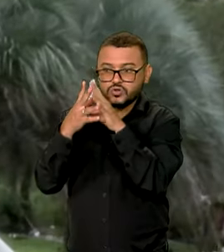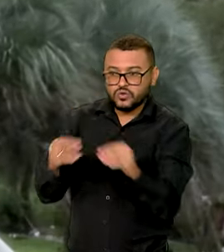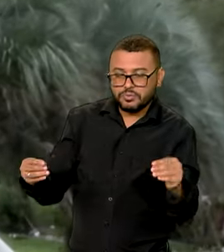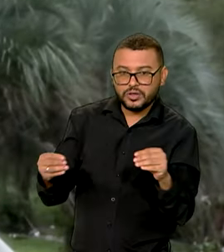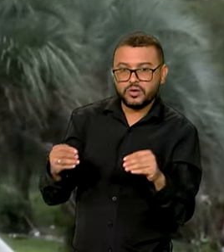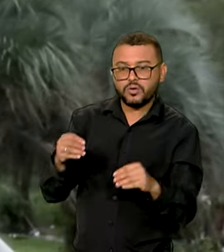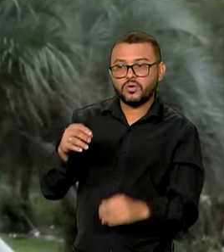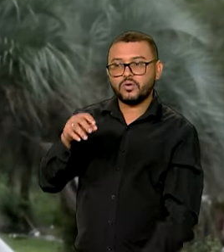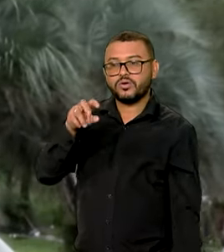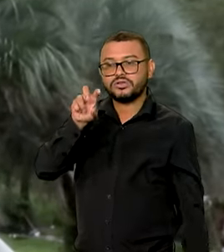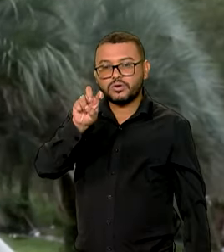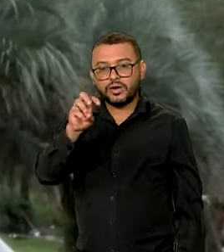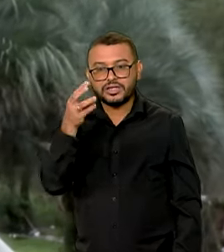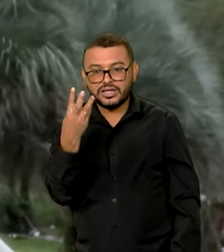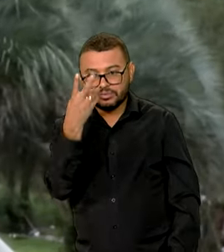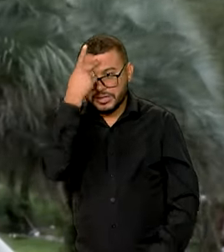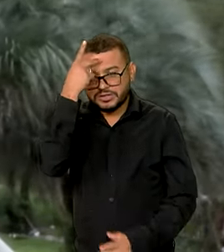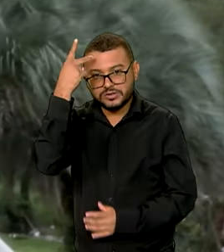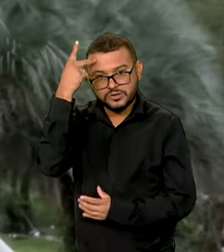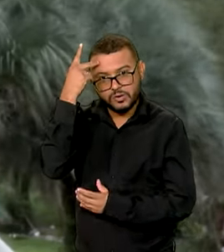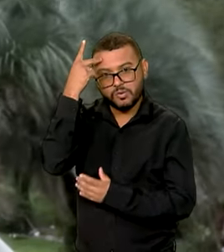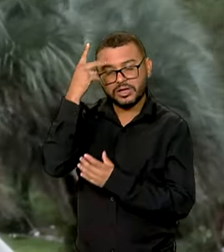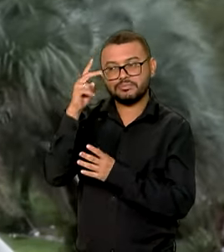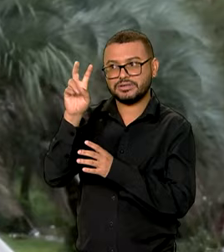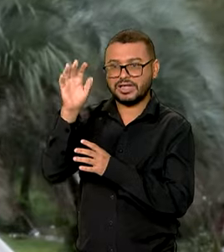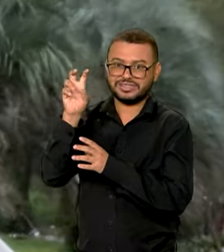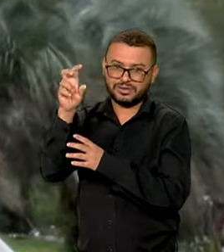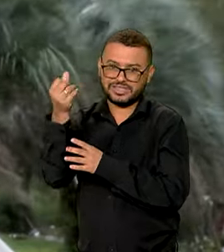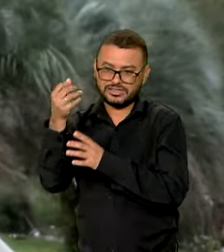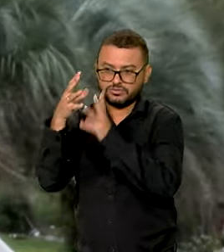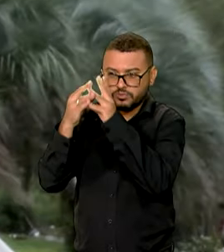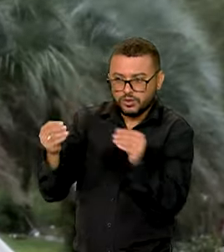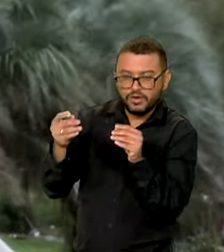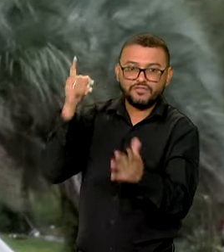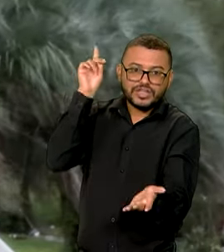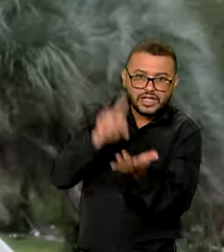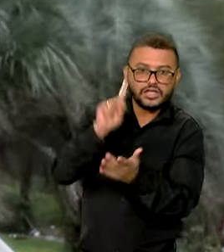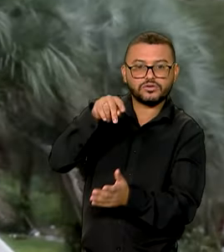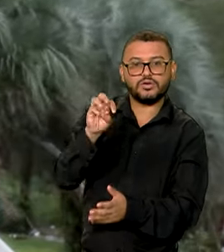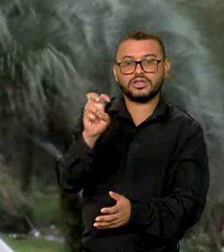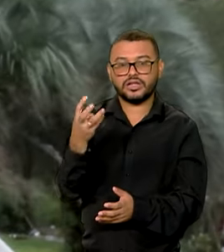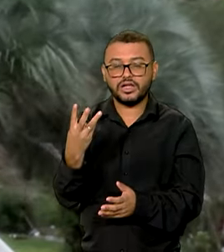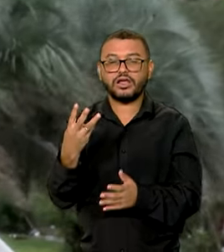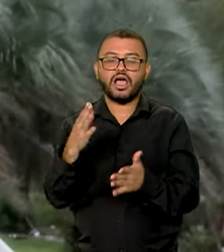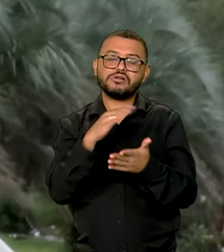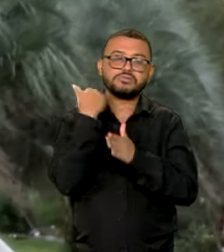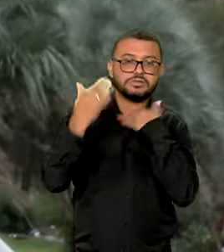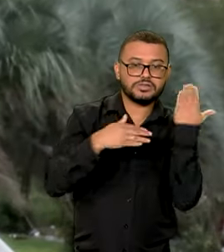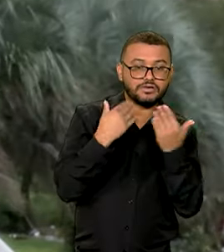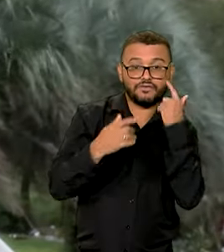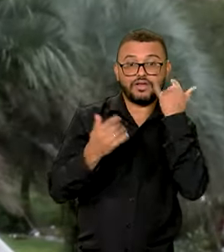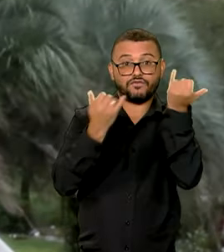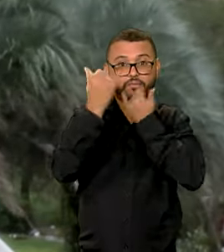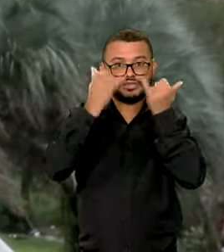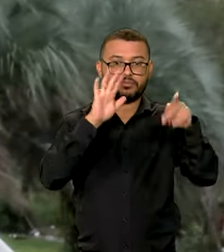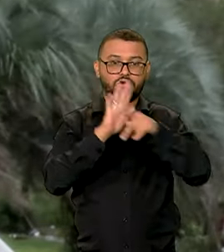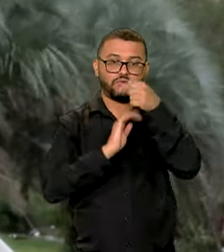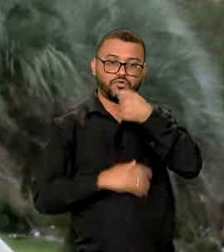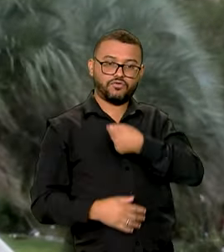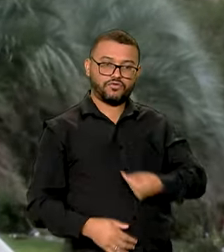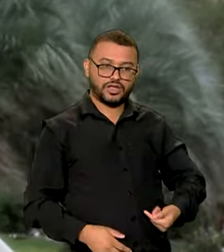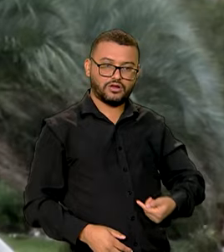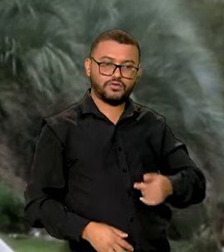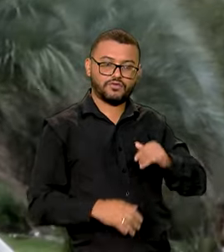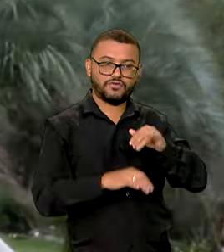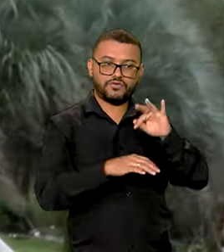56 para 53. E há 169 mortes confirmadas. Agora atualizando a agenda do governo federal para esta terça